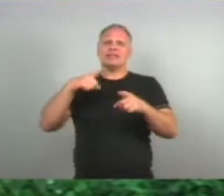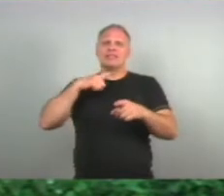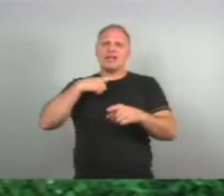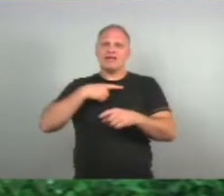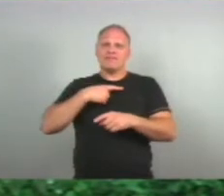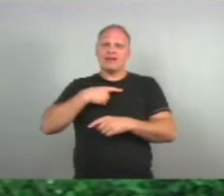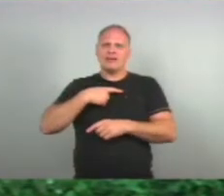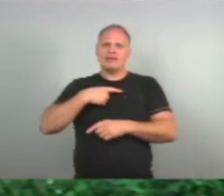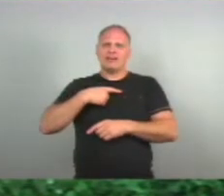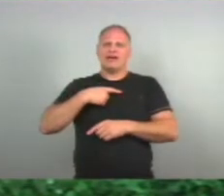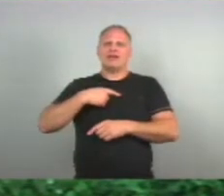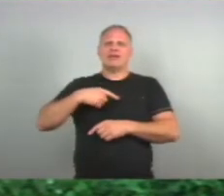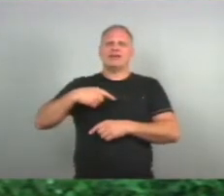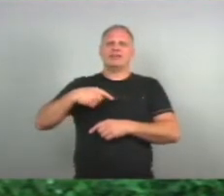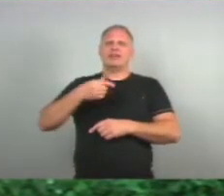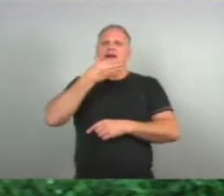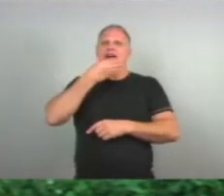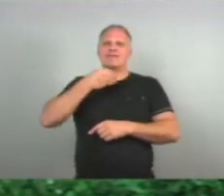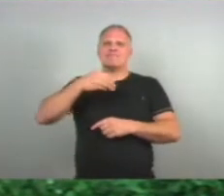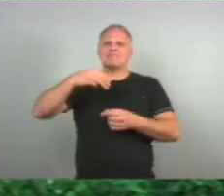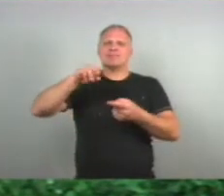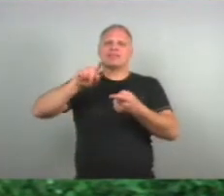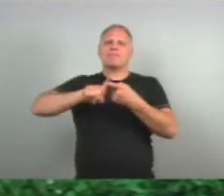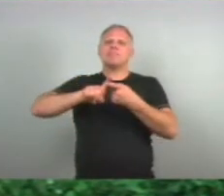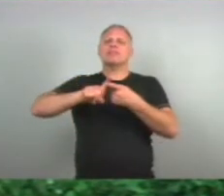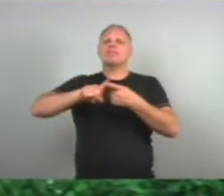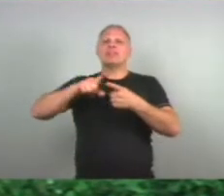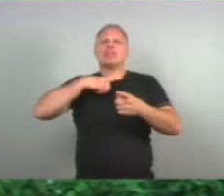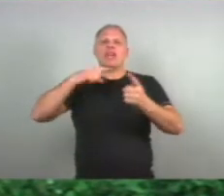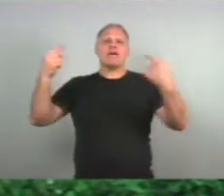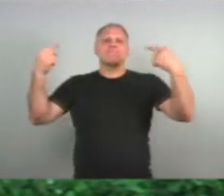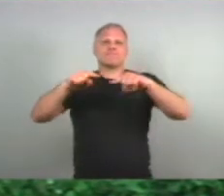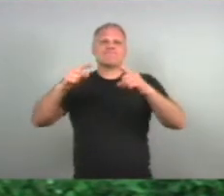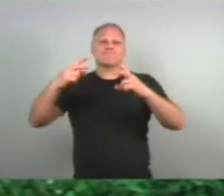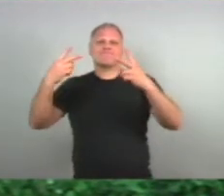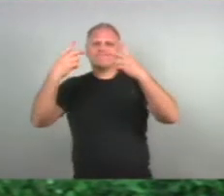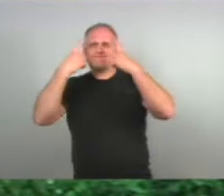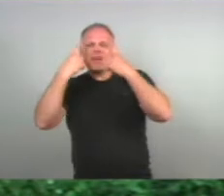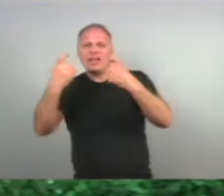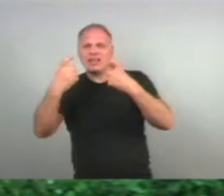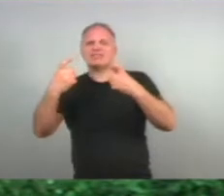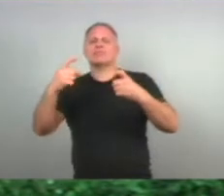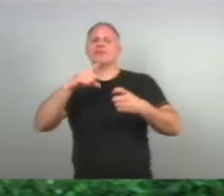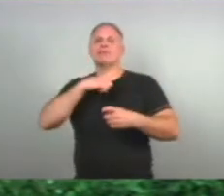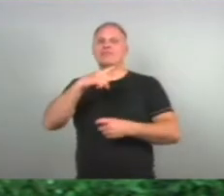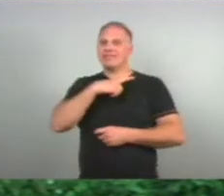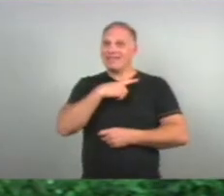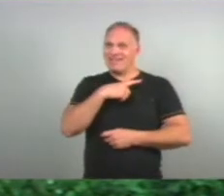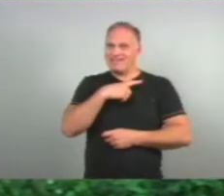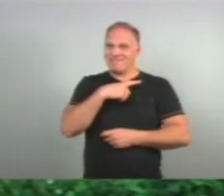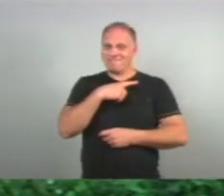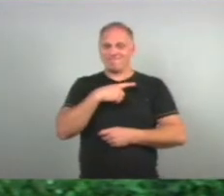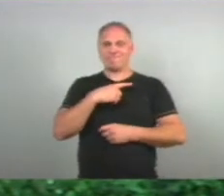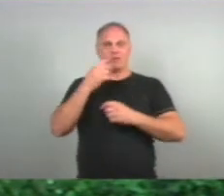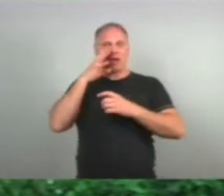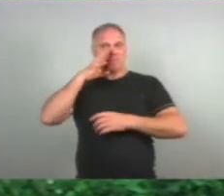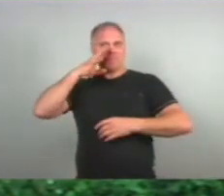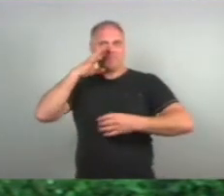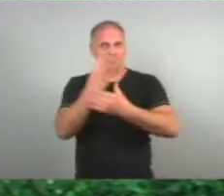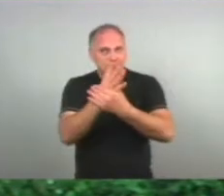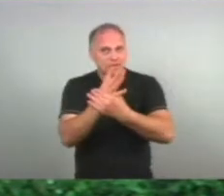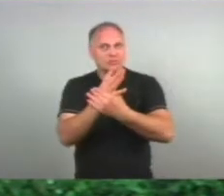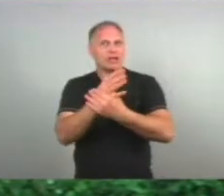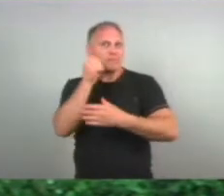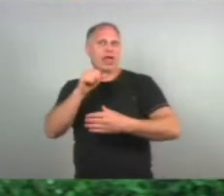psicológica Porém A violência quando chega A ser denunciada pela